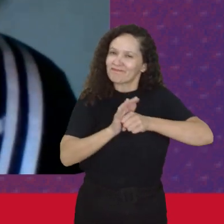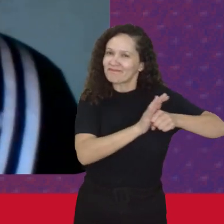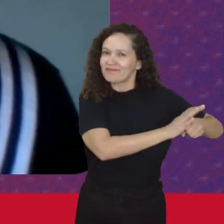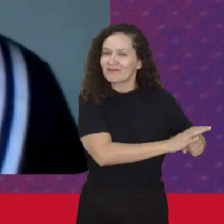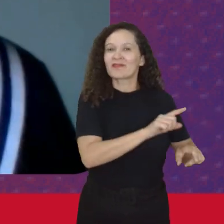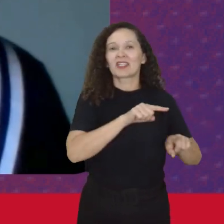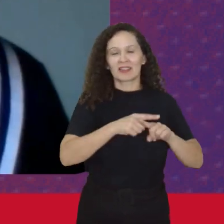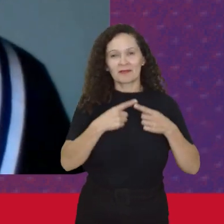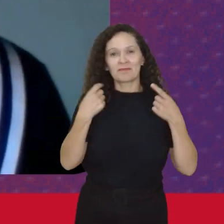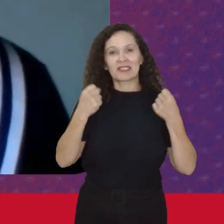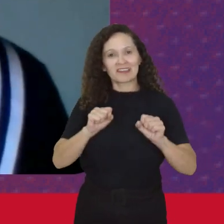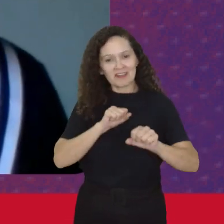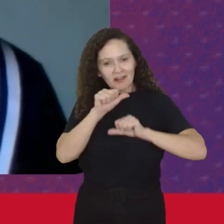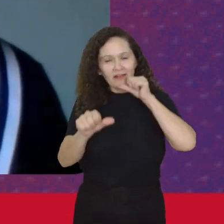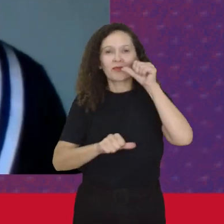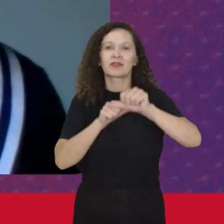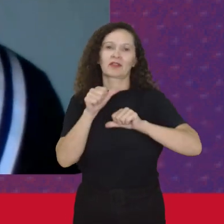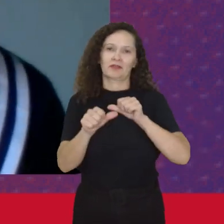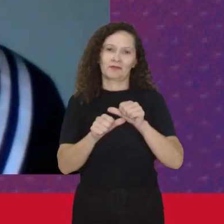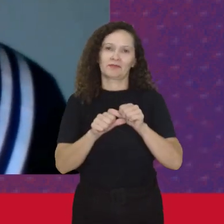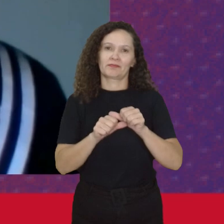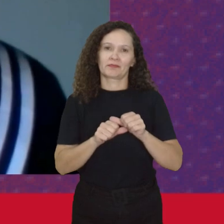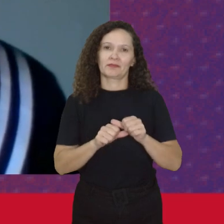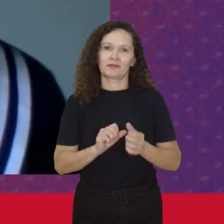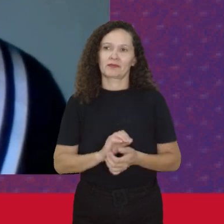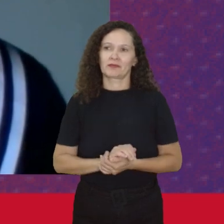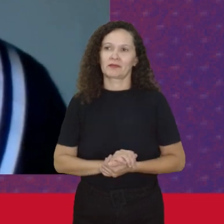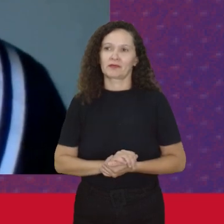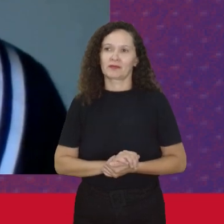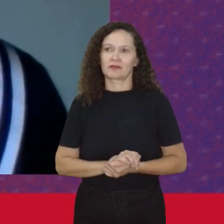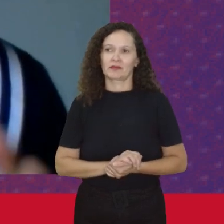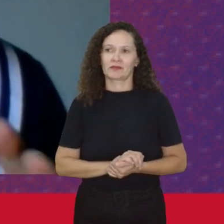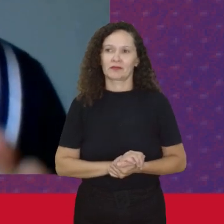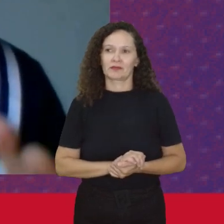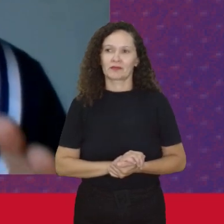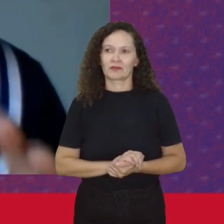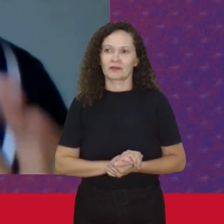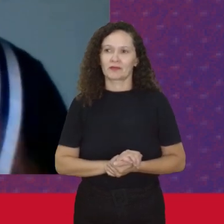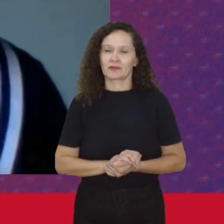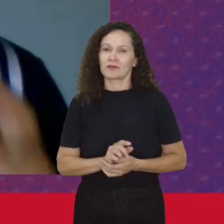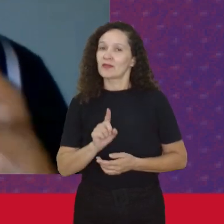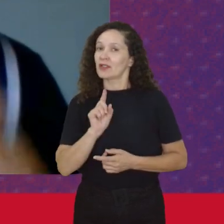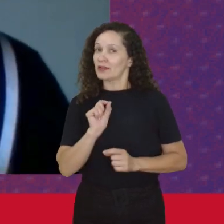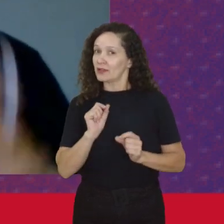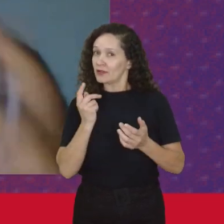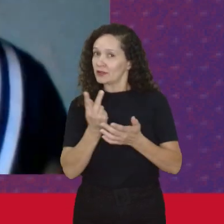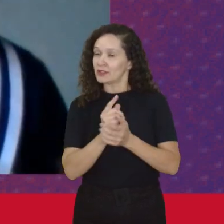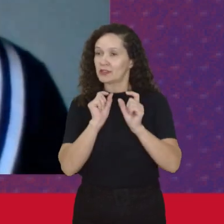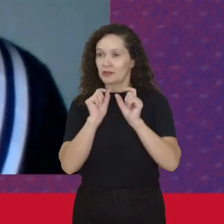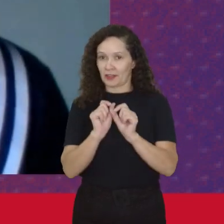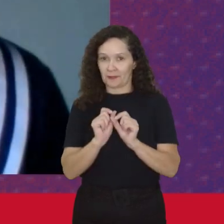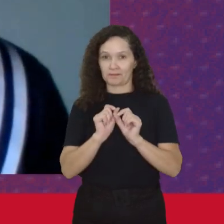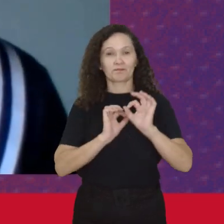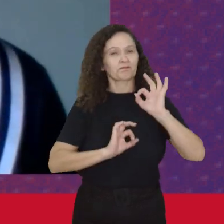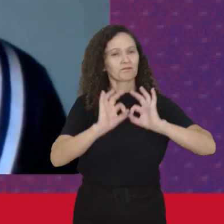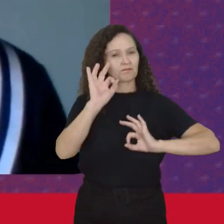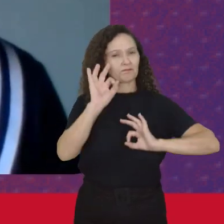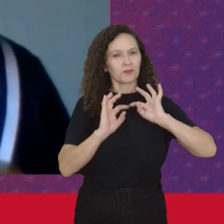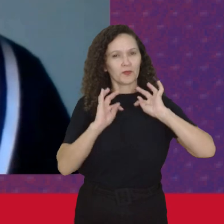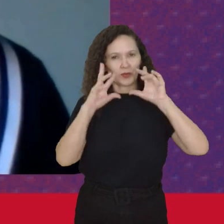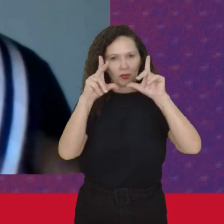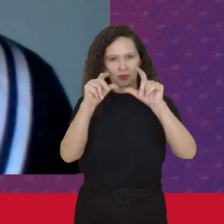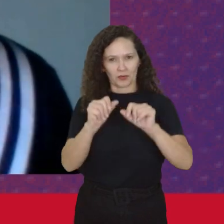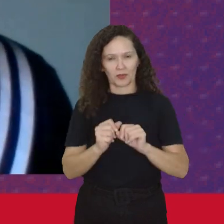desmantelada No seu conjunto Então o que eu estou Querendo dizer com isso Isso foi Nesse processo todo